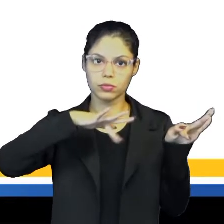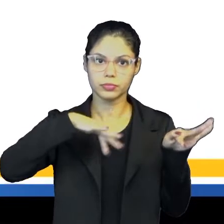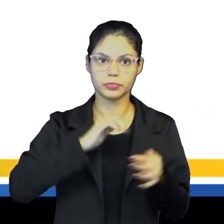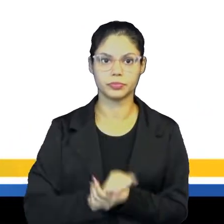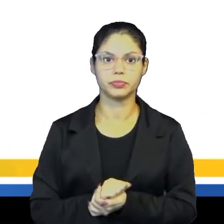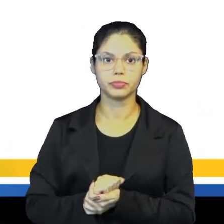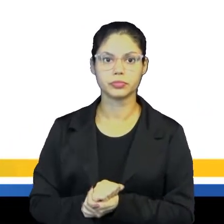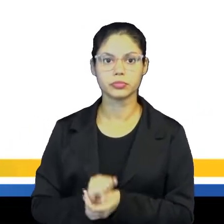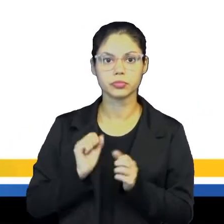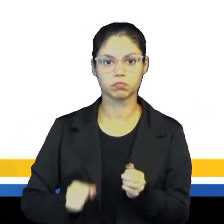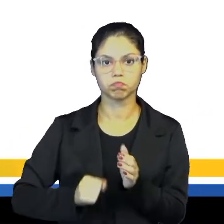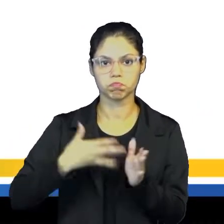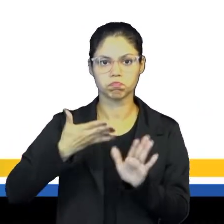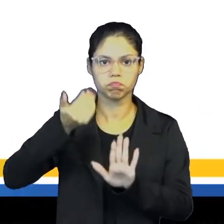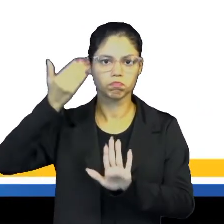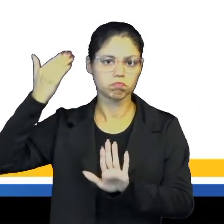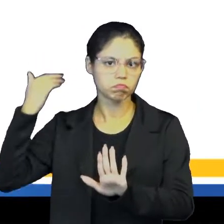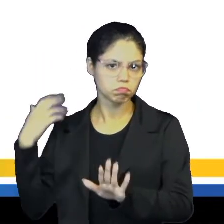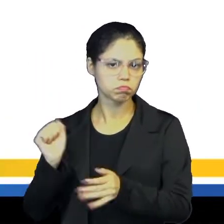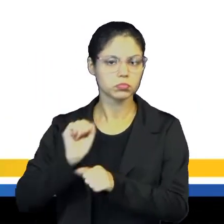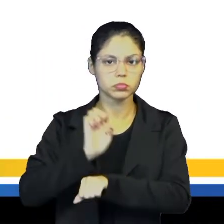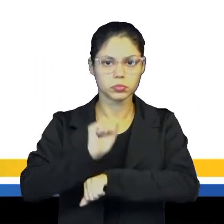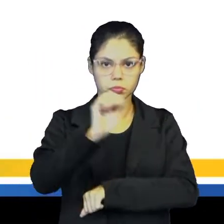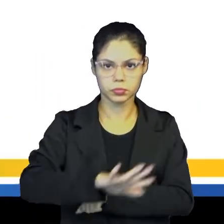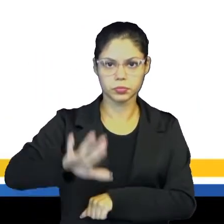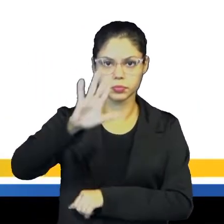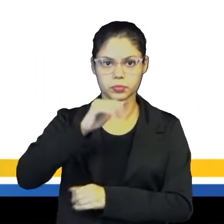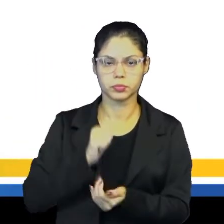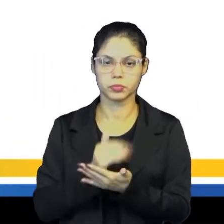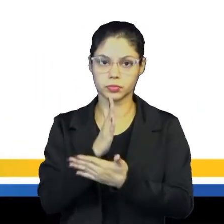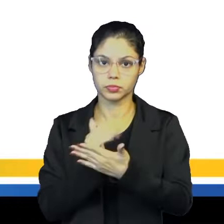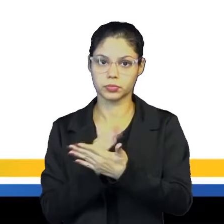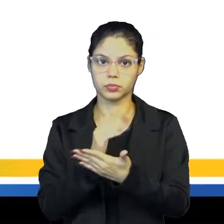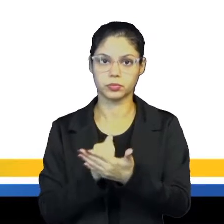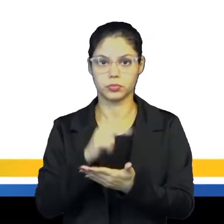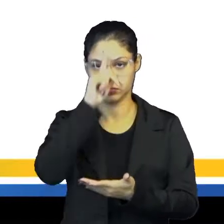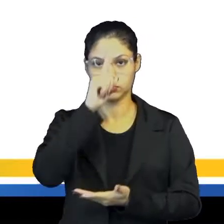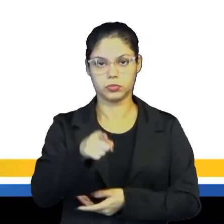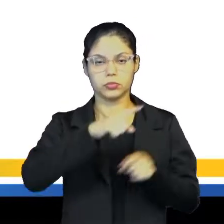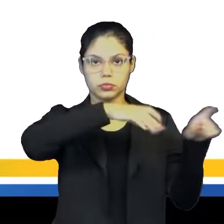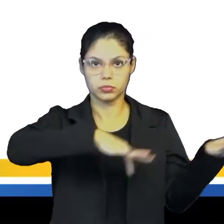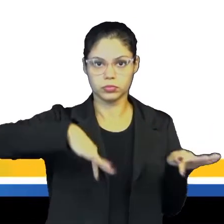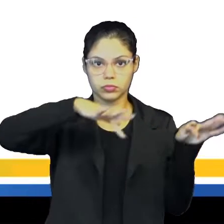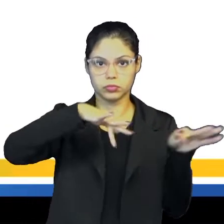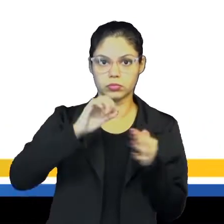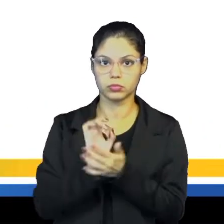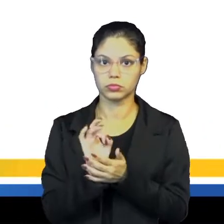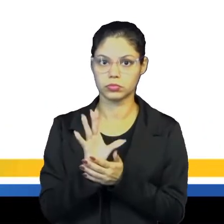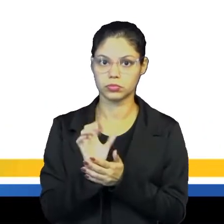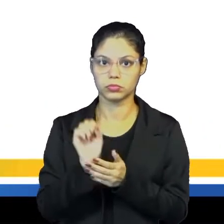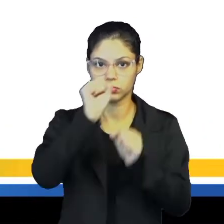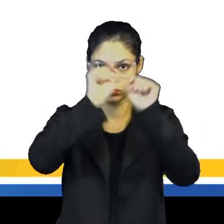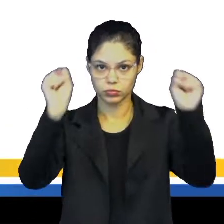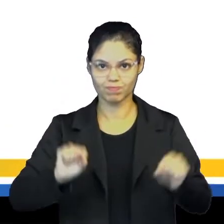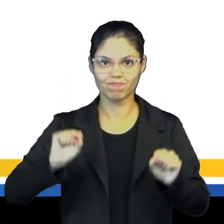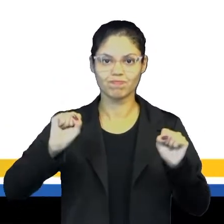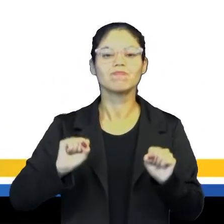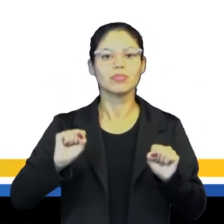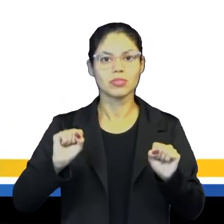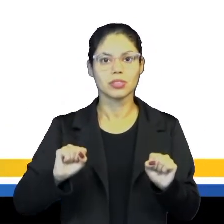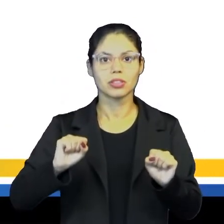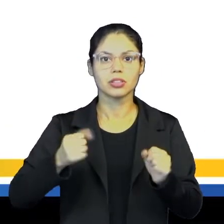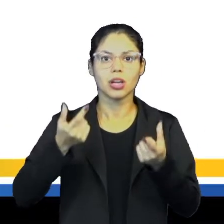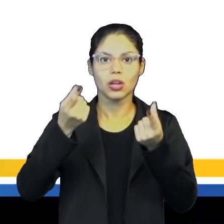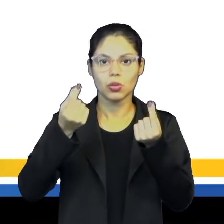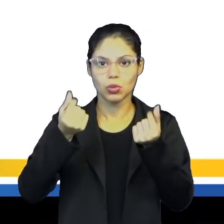existirem os estados nacionais, as terras eram divididas entre os senhores feudais. Só que o sistema feudal entrou em crise durante